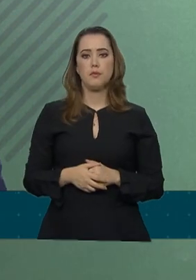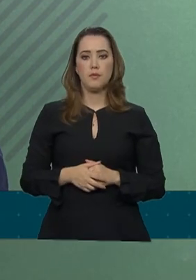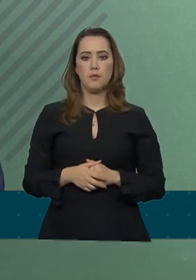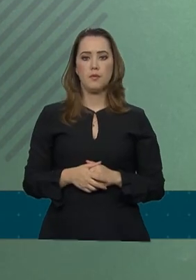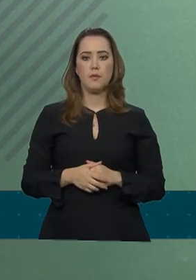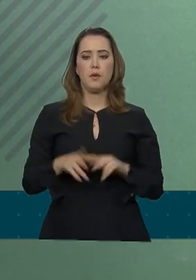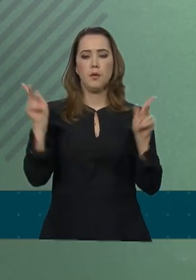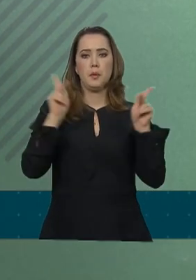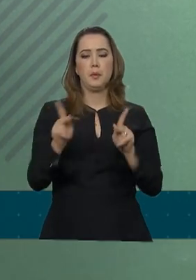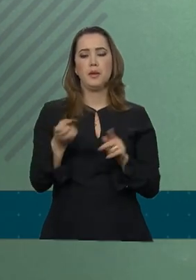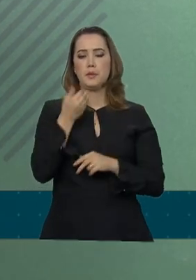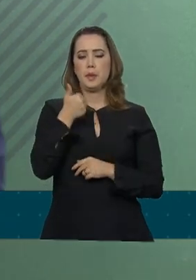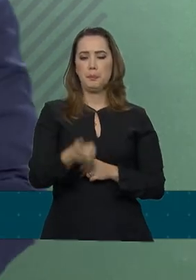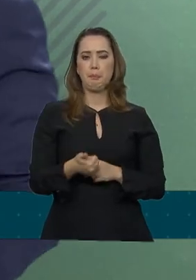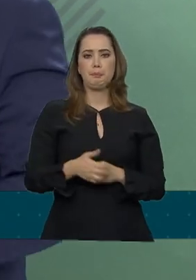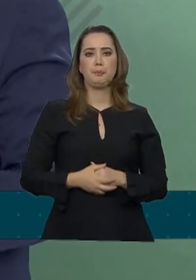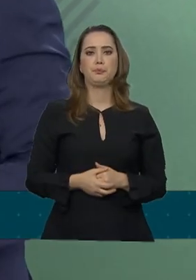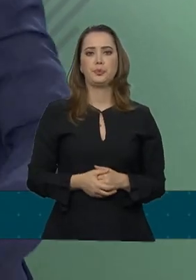Paz de bem.